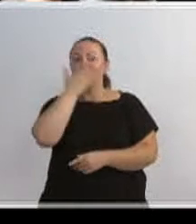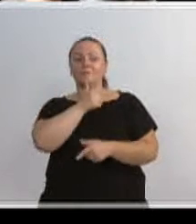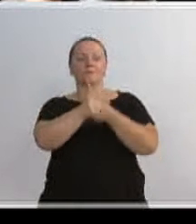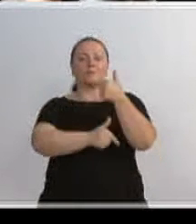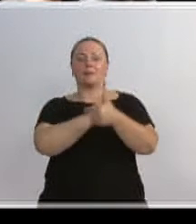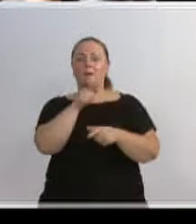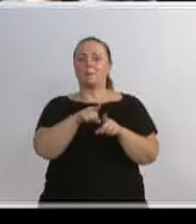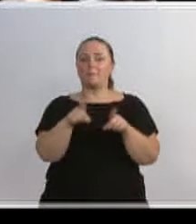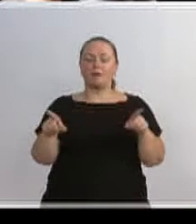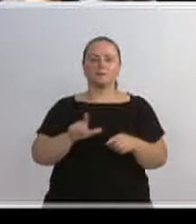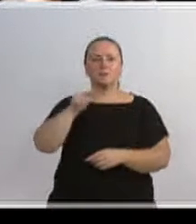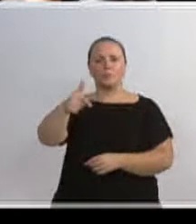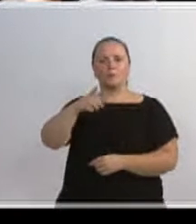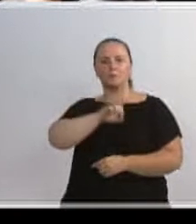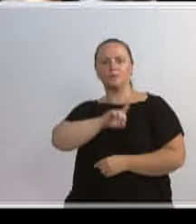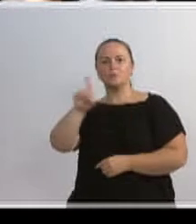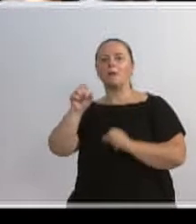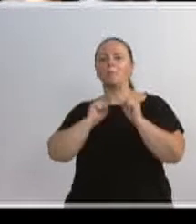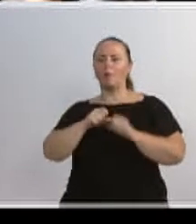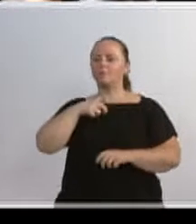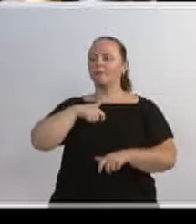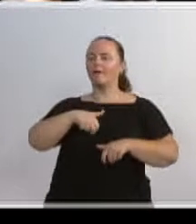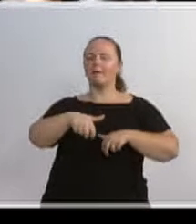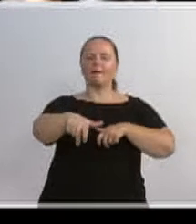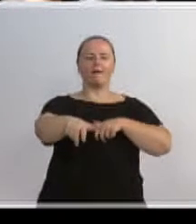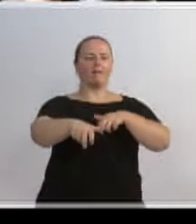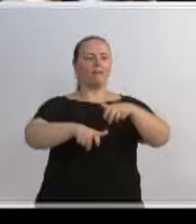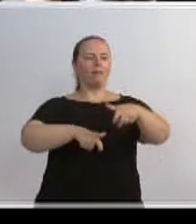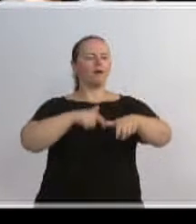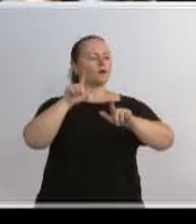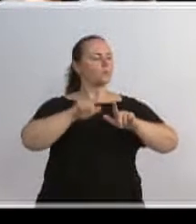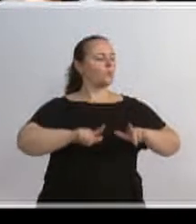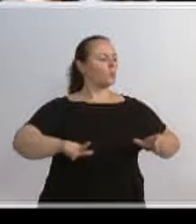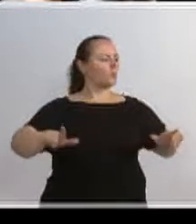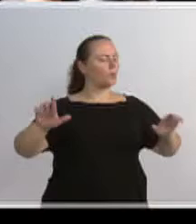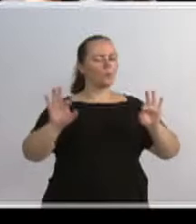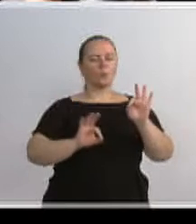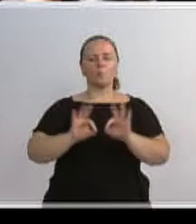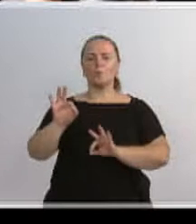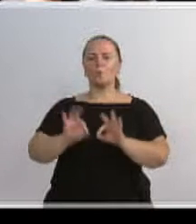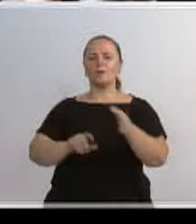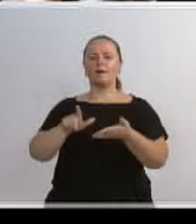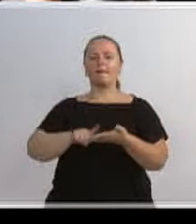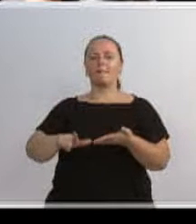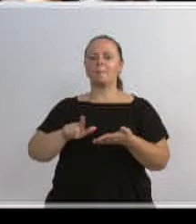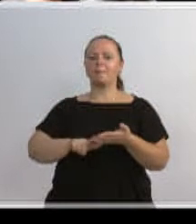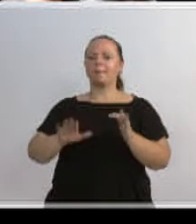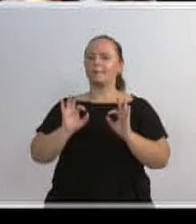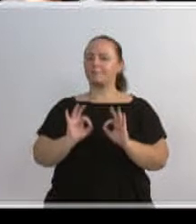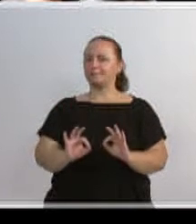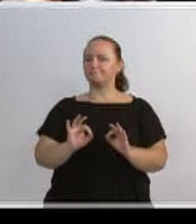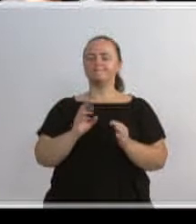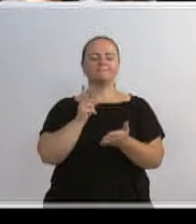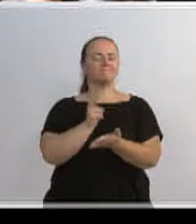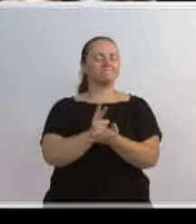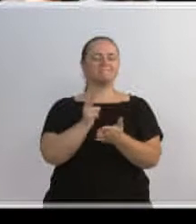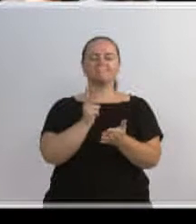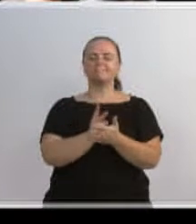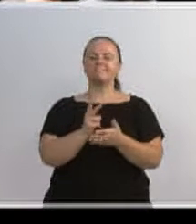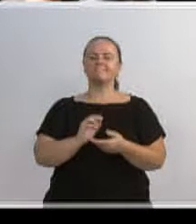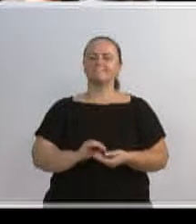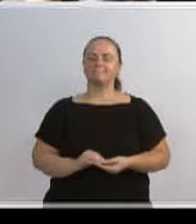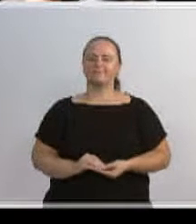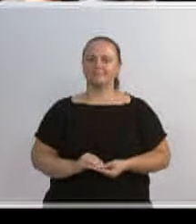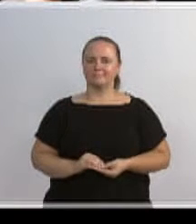fazem, mas no outro dia pudemos passar pela rua 15 de novembro, estava tudo em ordem, tudo certinho, como sempre foi deixado.